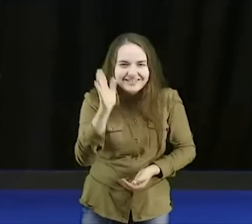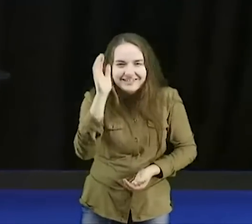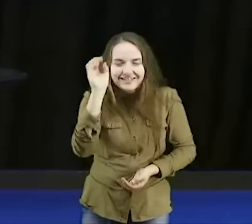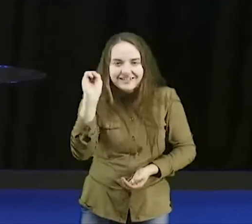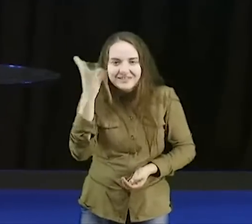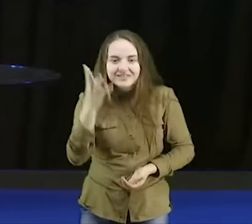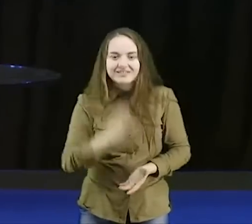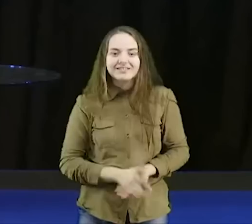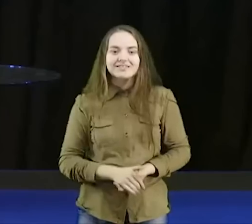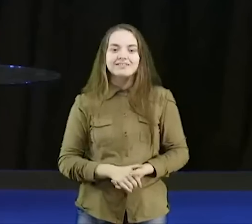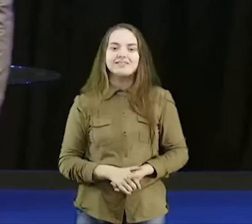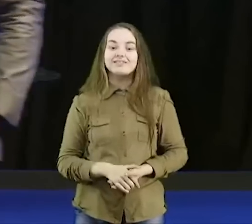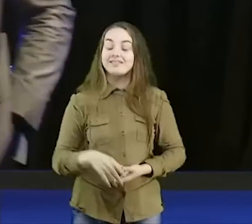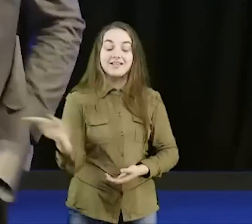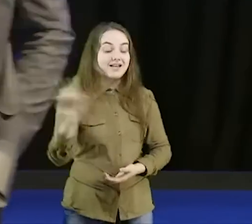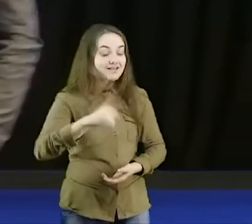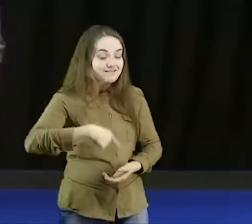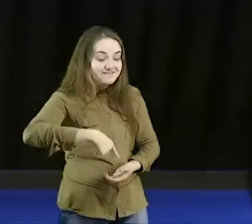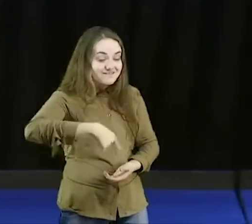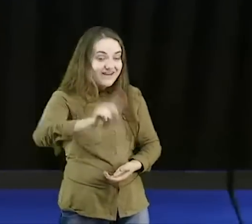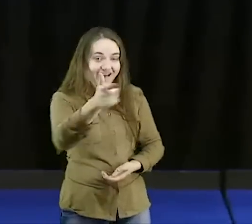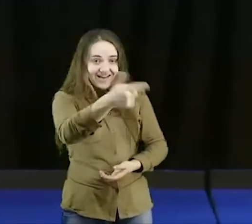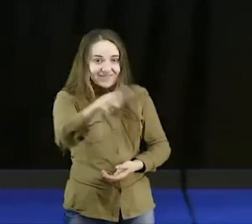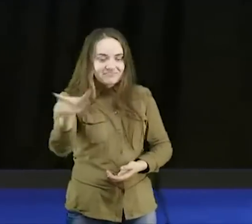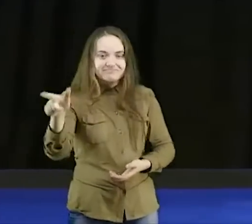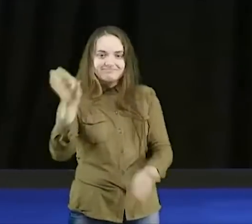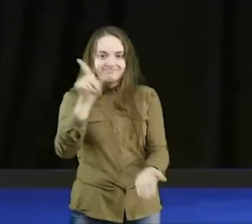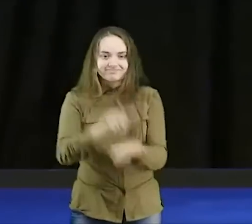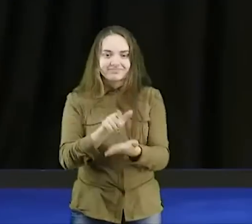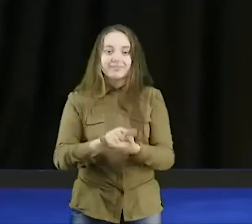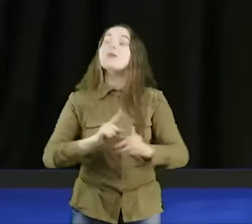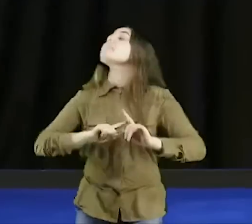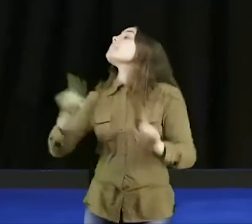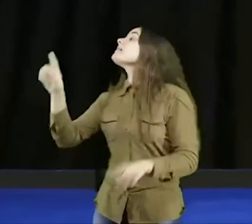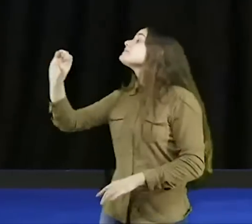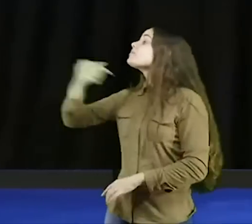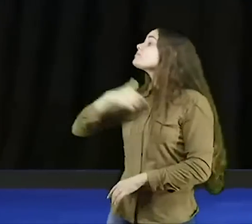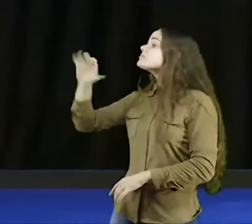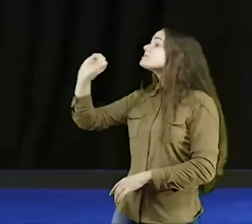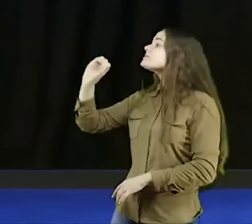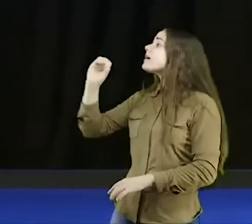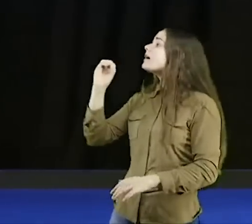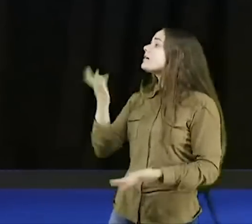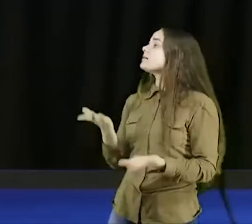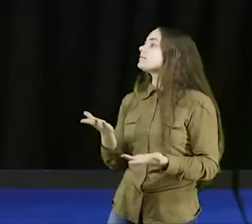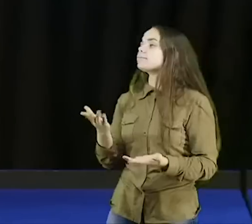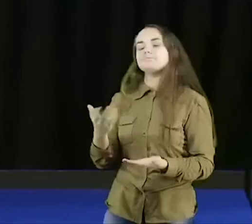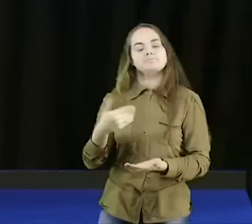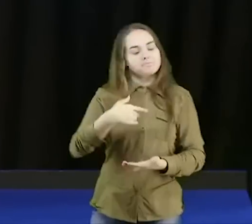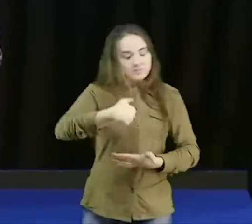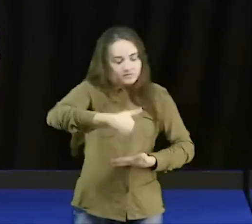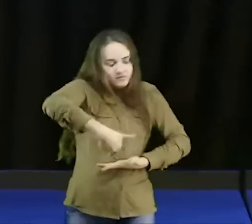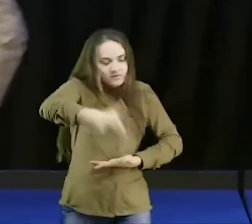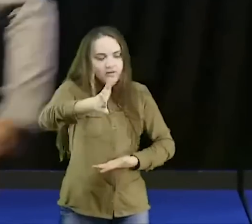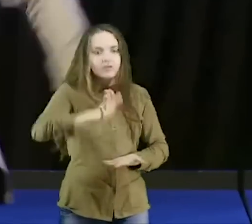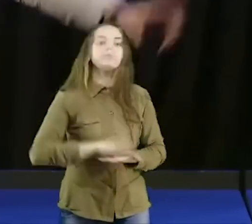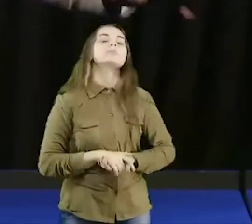vai sem cartolina, mas eu vou tirar zero, vai, vai tirar zero,